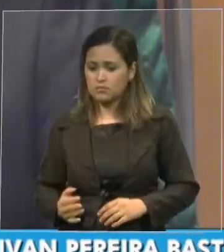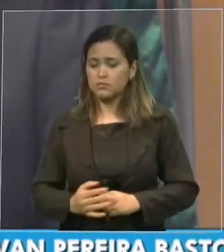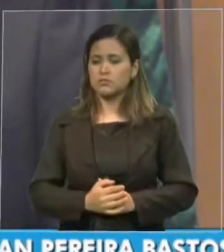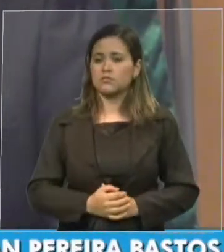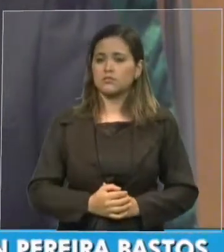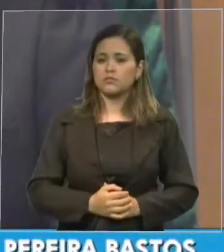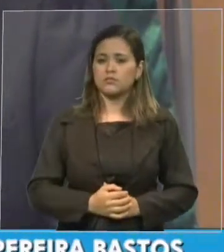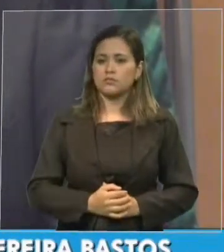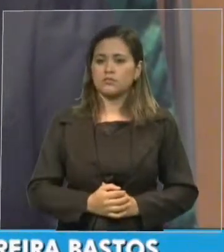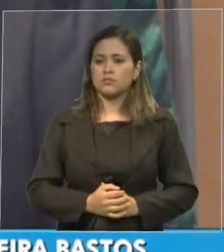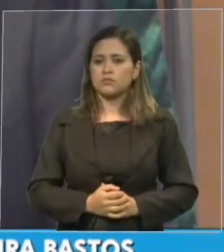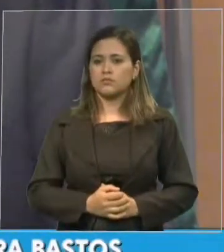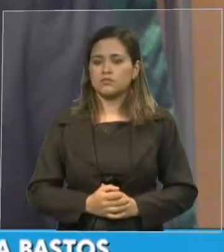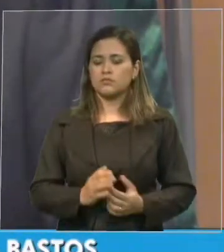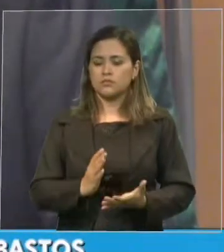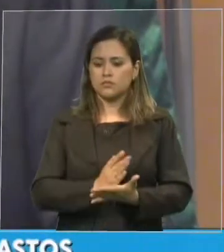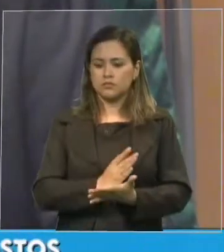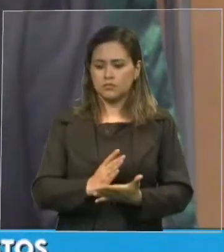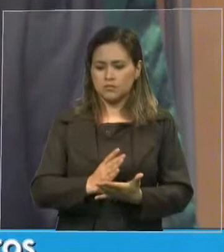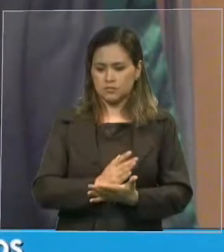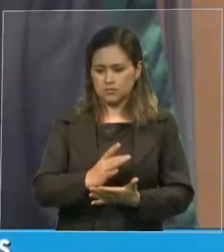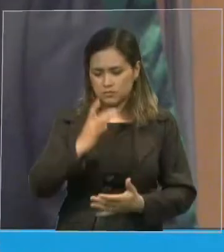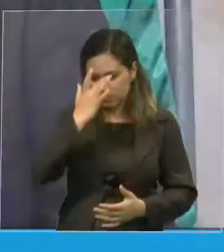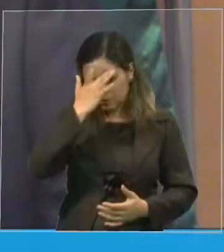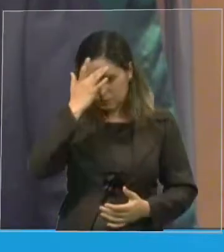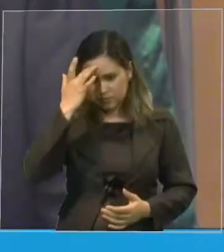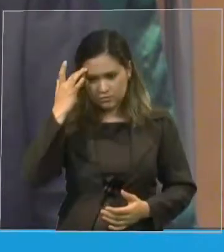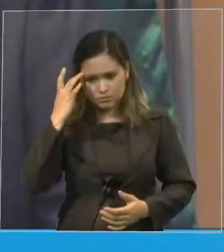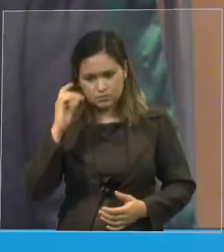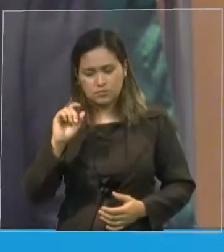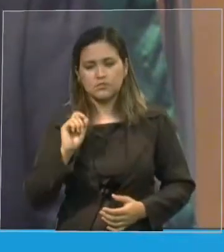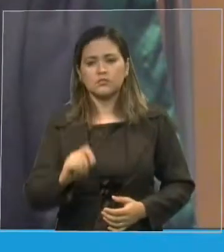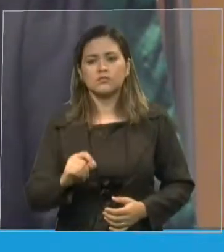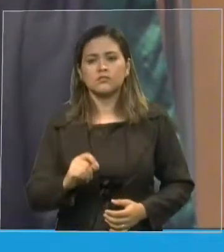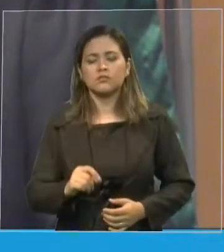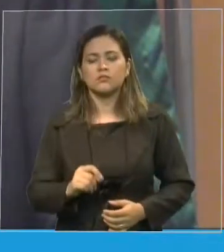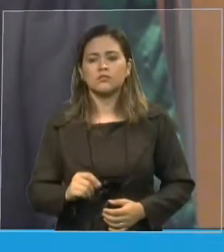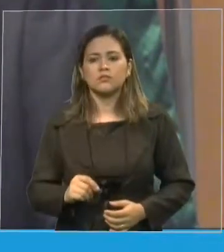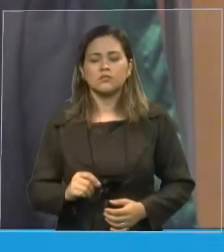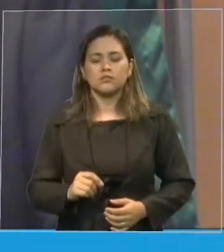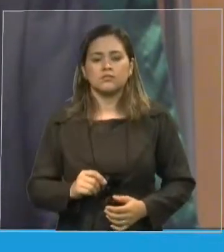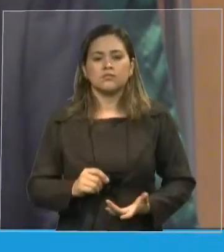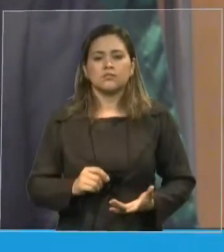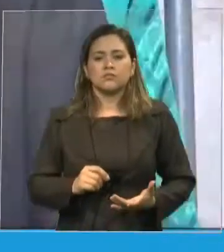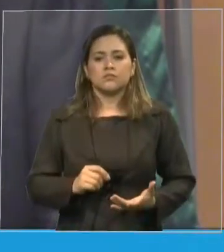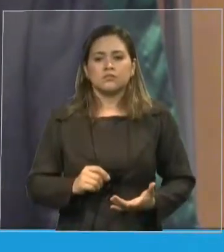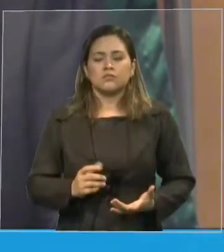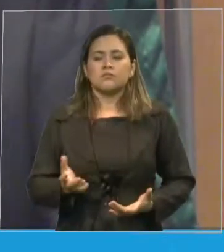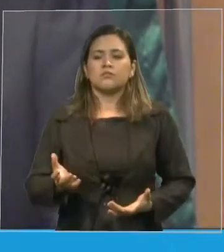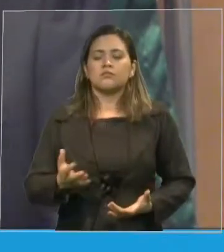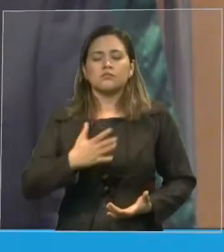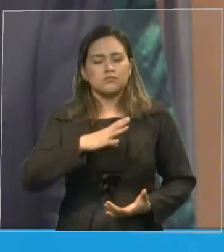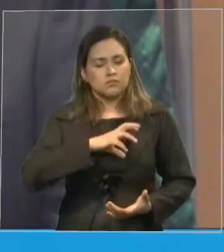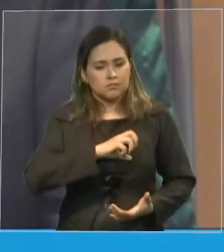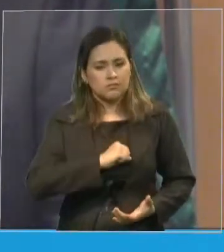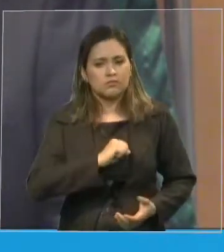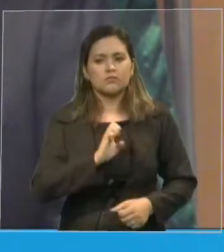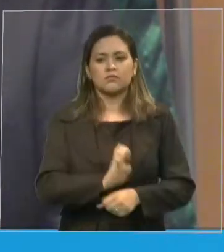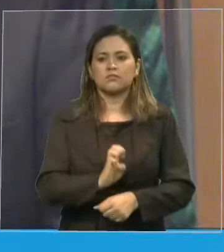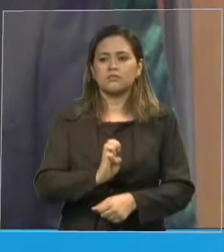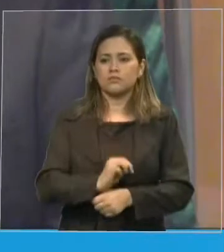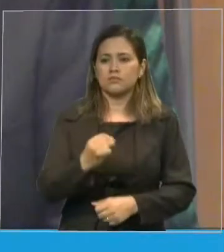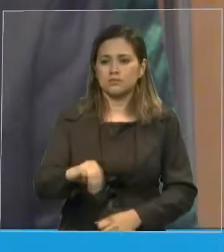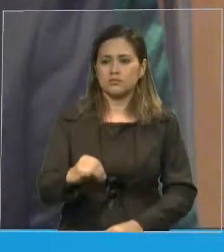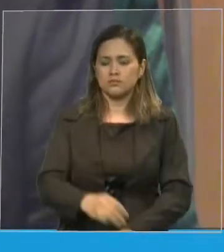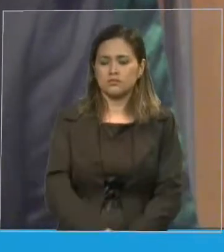alguns brasileiros para serem incluídos nesse coração grande do Estado do Maranhão. Agradecer ao Senhor